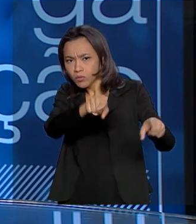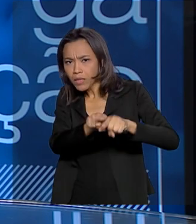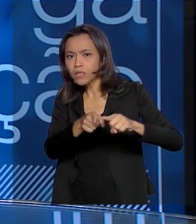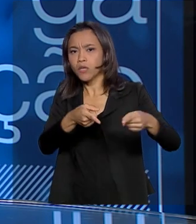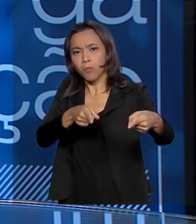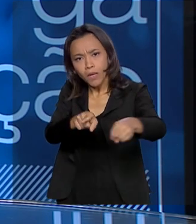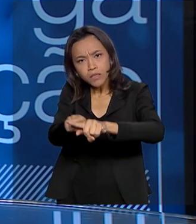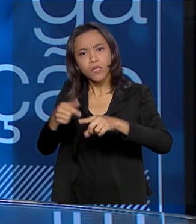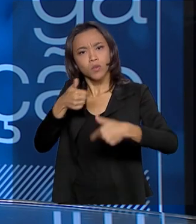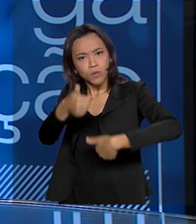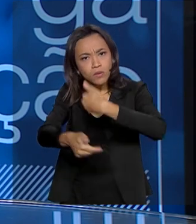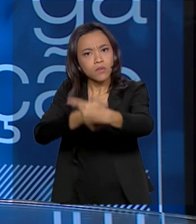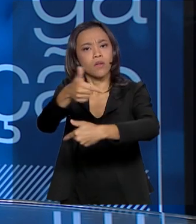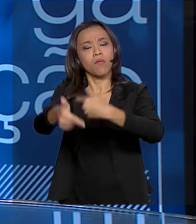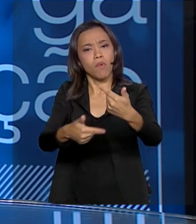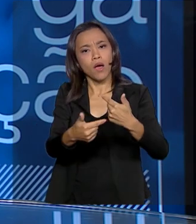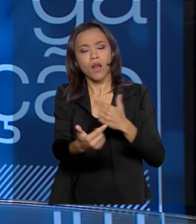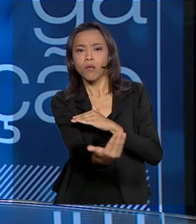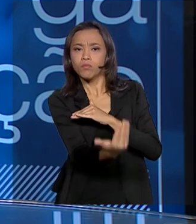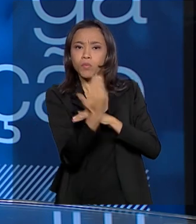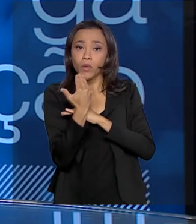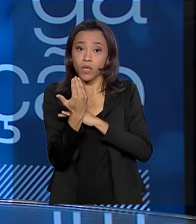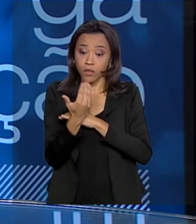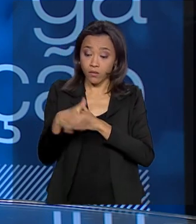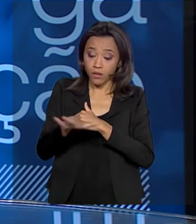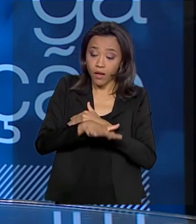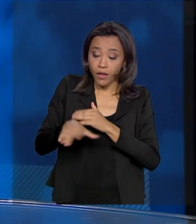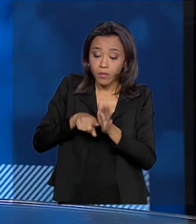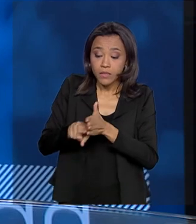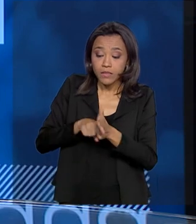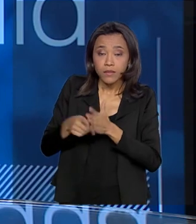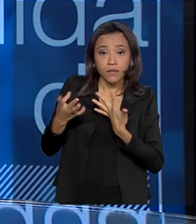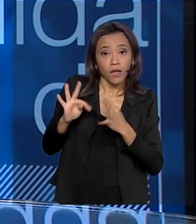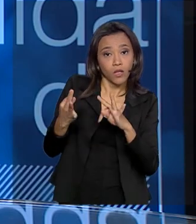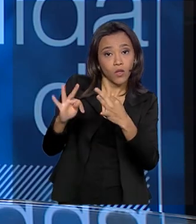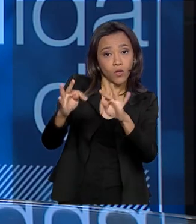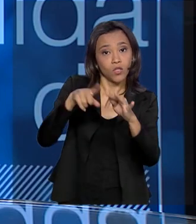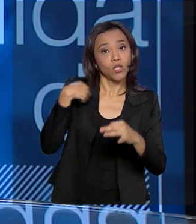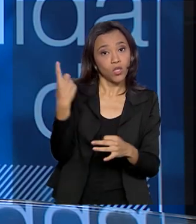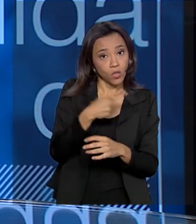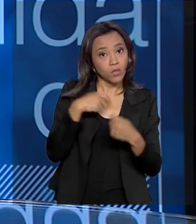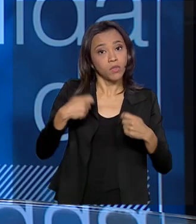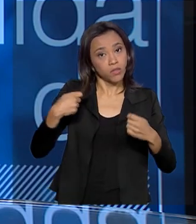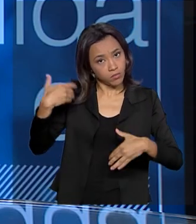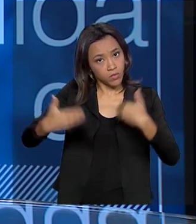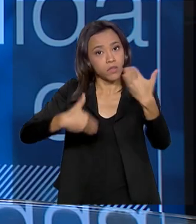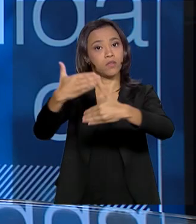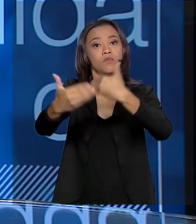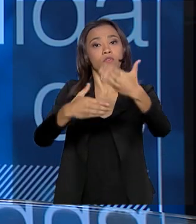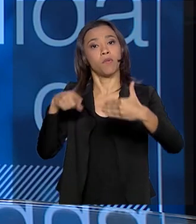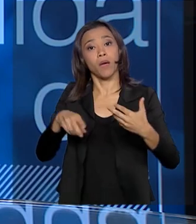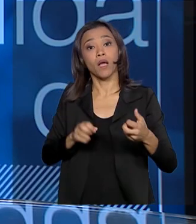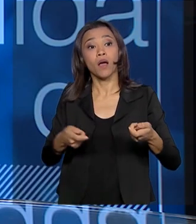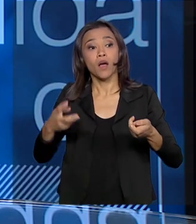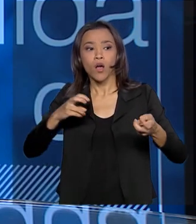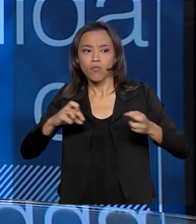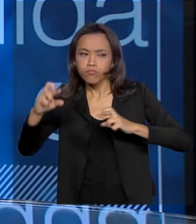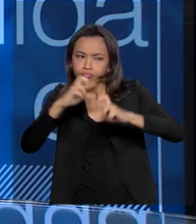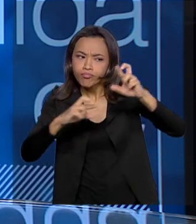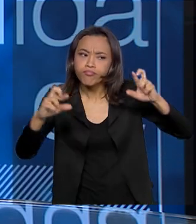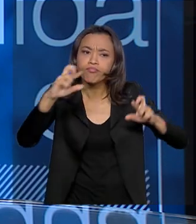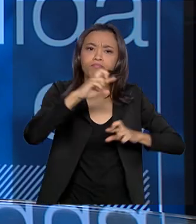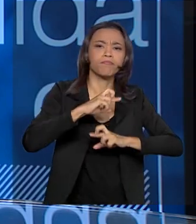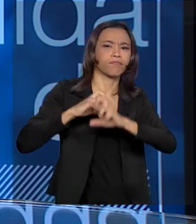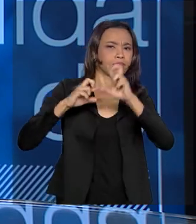que são parceiros aí no desenvolvimento de tecnologia, que nós precisamos desenvolver e empregar nesse monitoramento que nós fazemos para saber